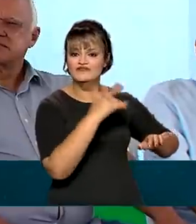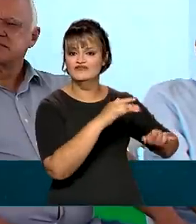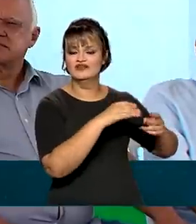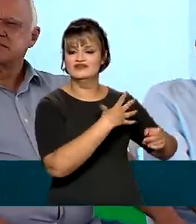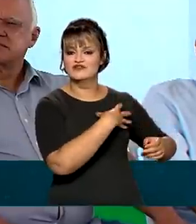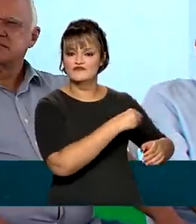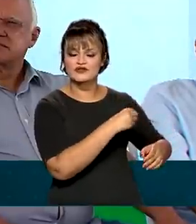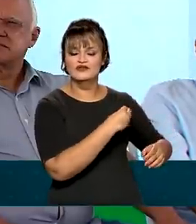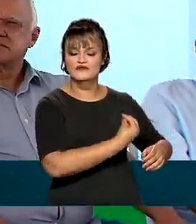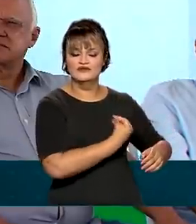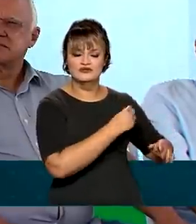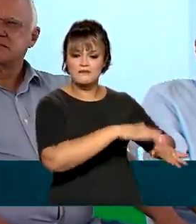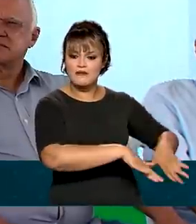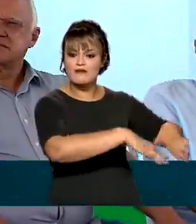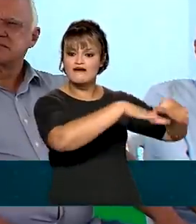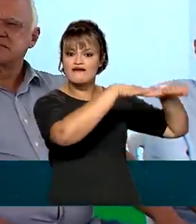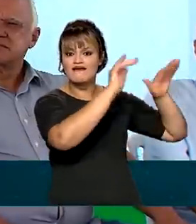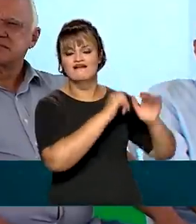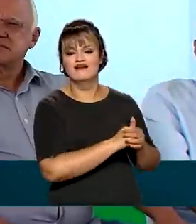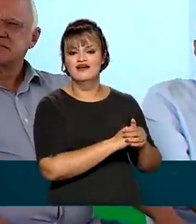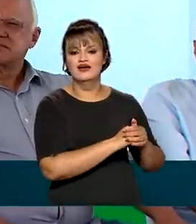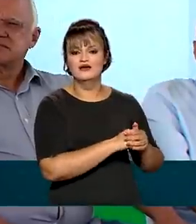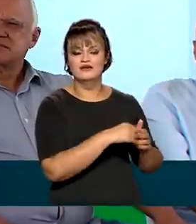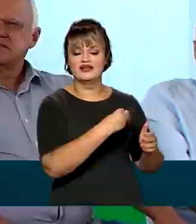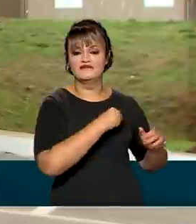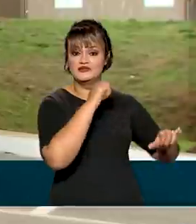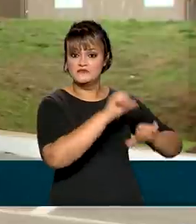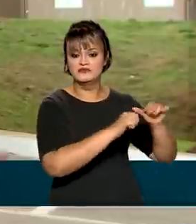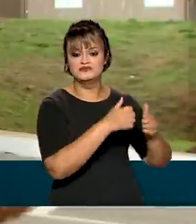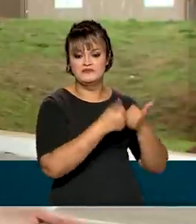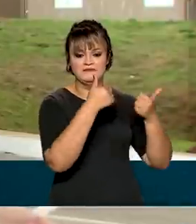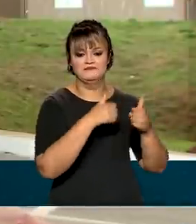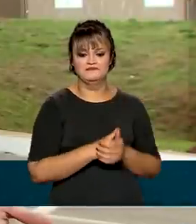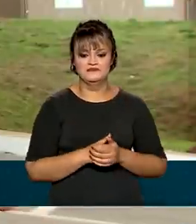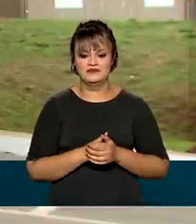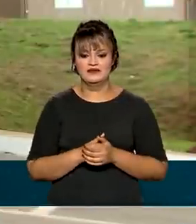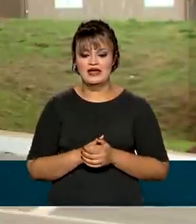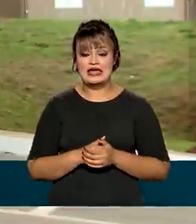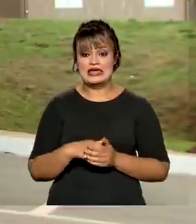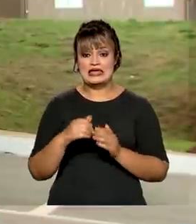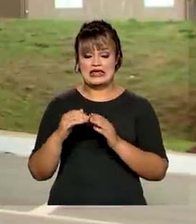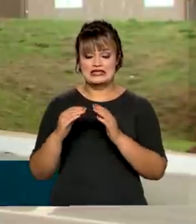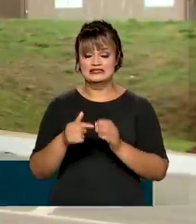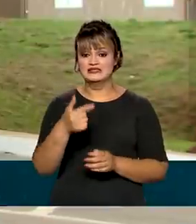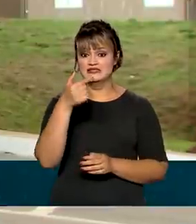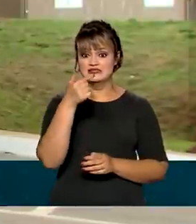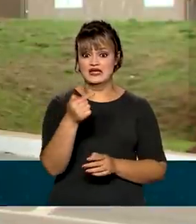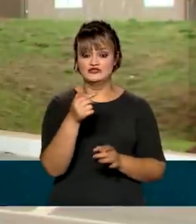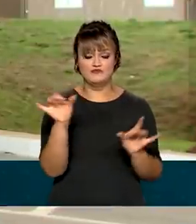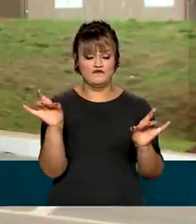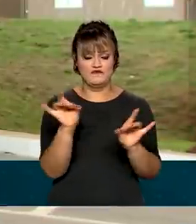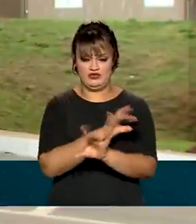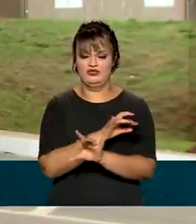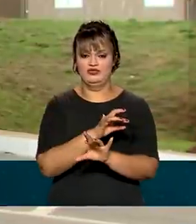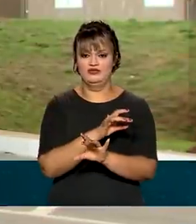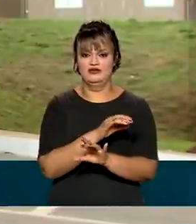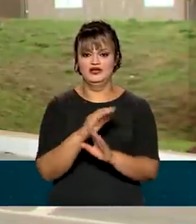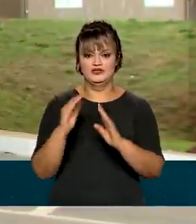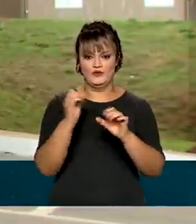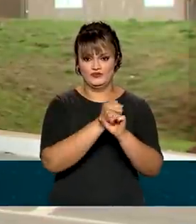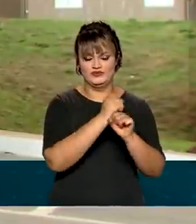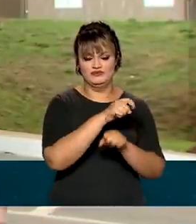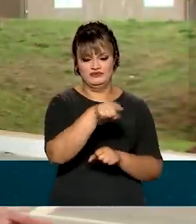para vocês construírem uma vida, para que a realidade de vocês seja modificada. Este é o sétimo e último módulo entregue aqui na região. O